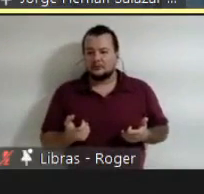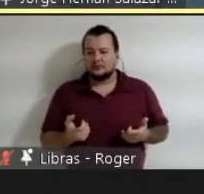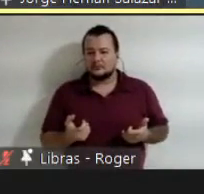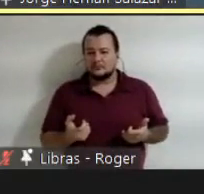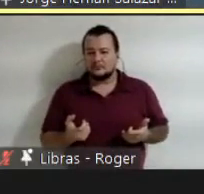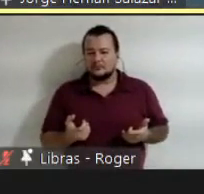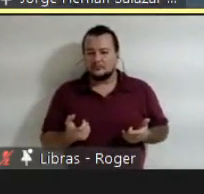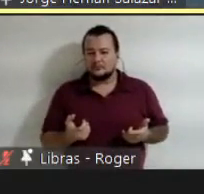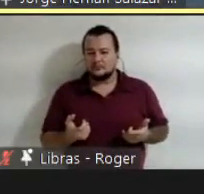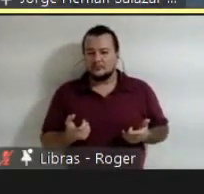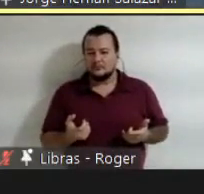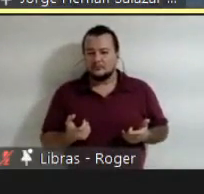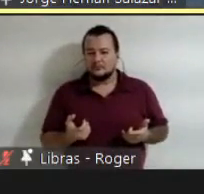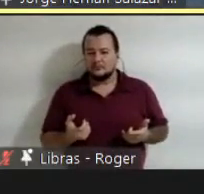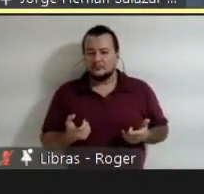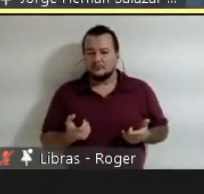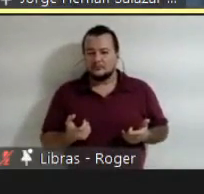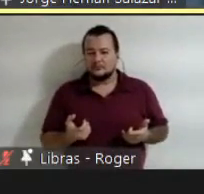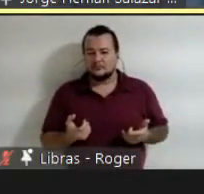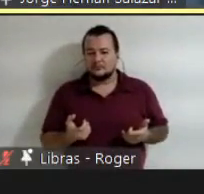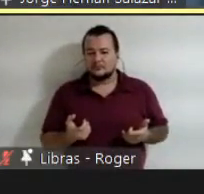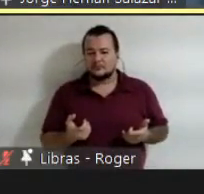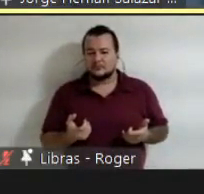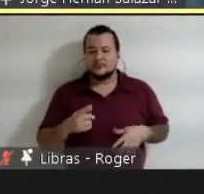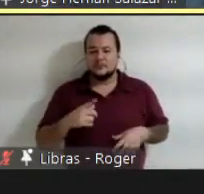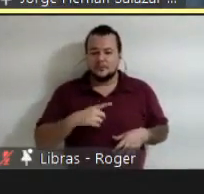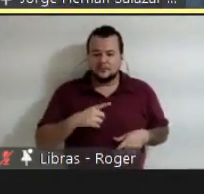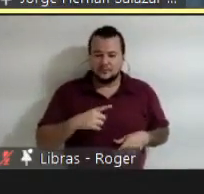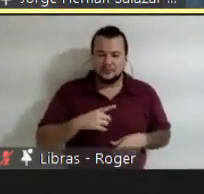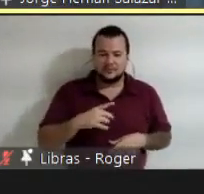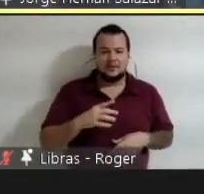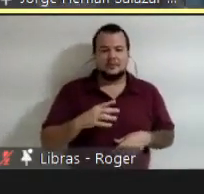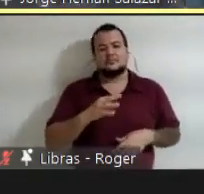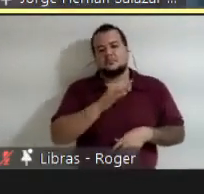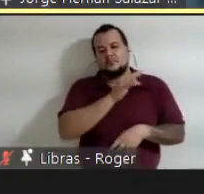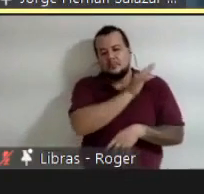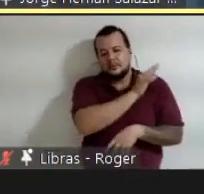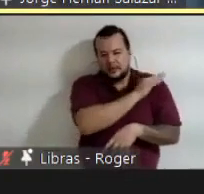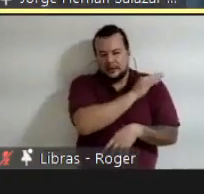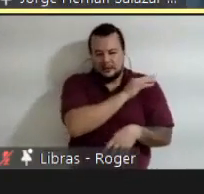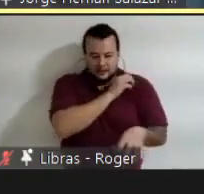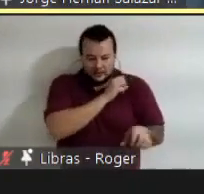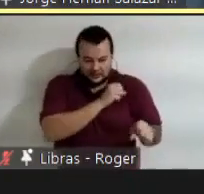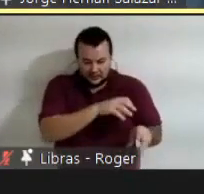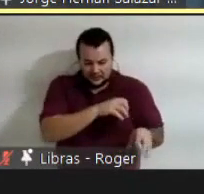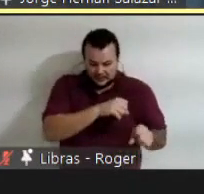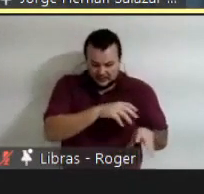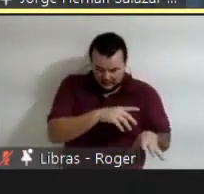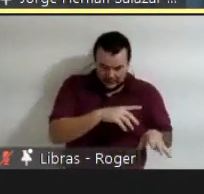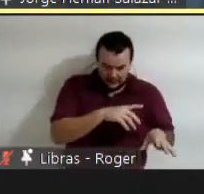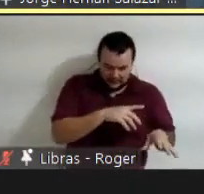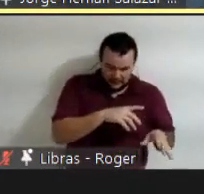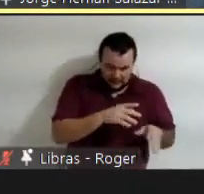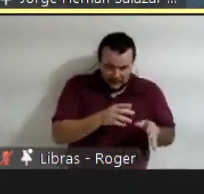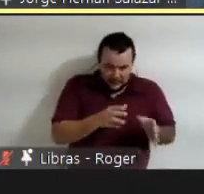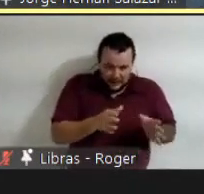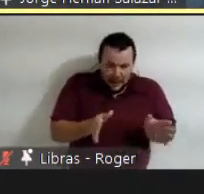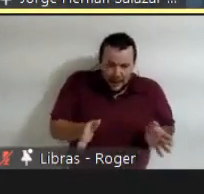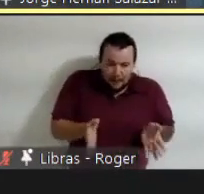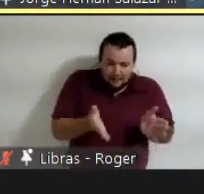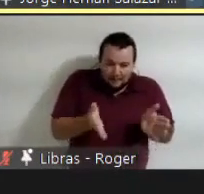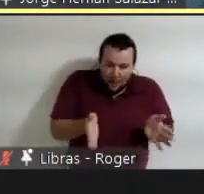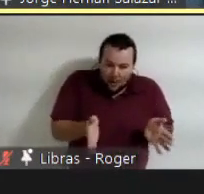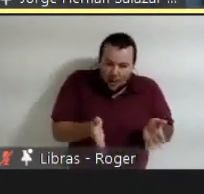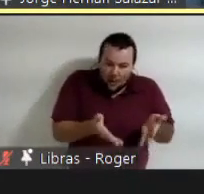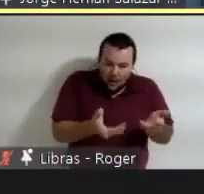aparece esa técnica docente que obliga a que el estudiante encuentre su camino que descubra una respuesta por